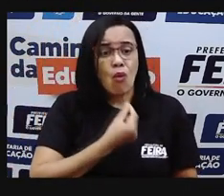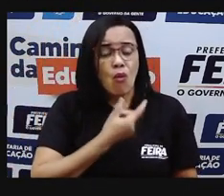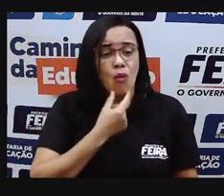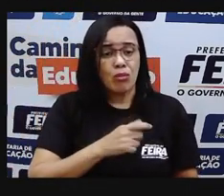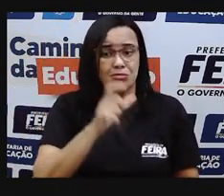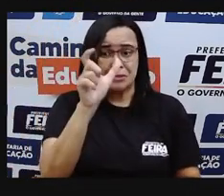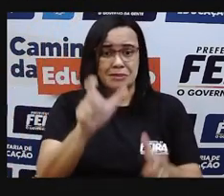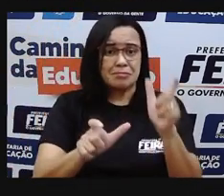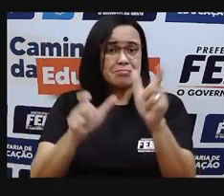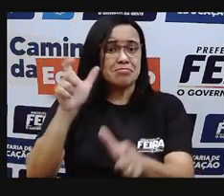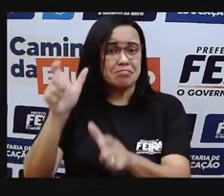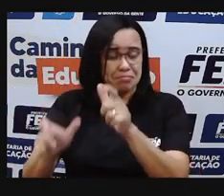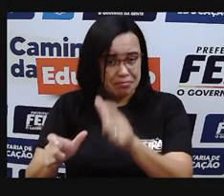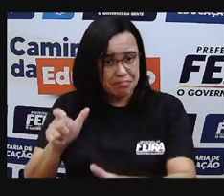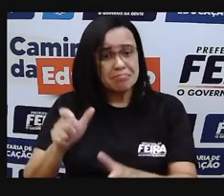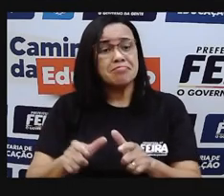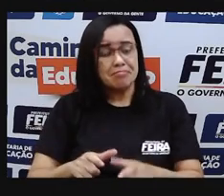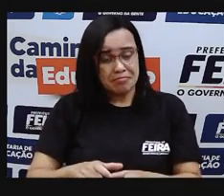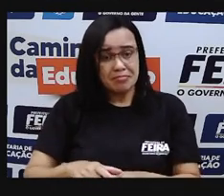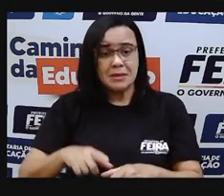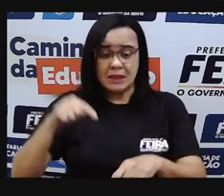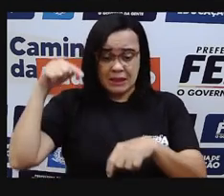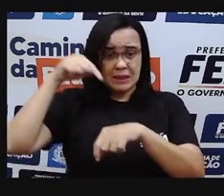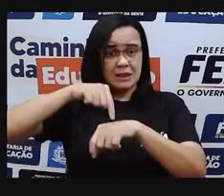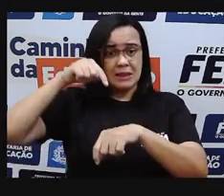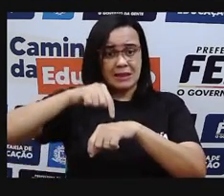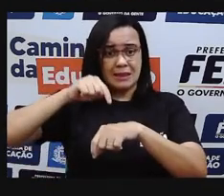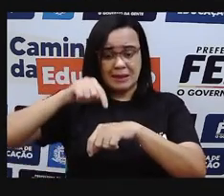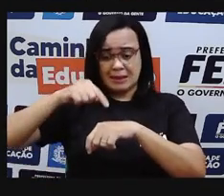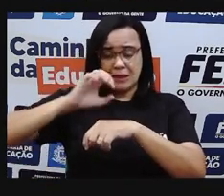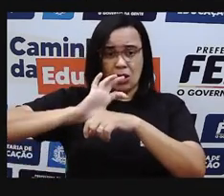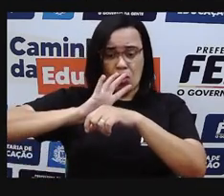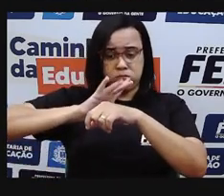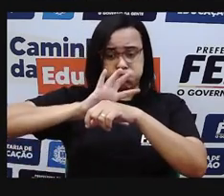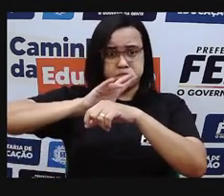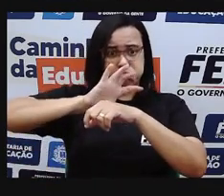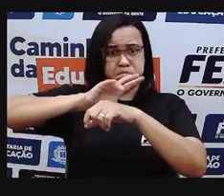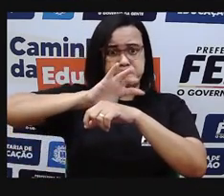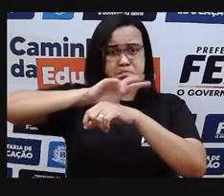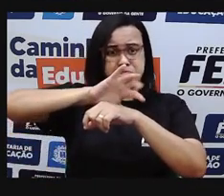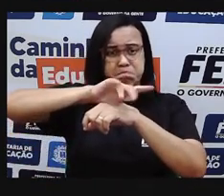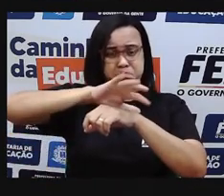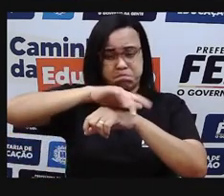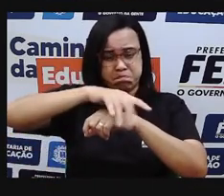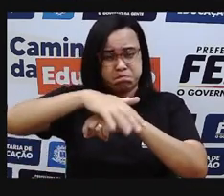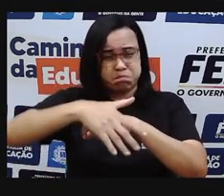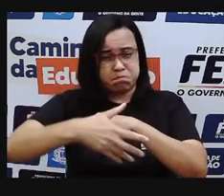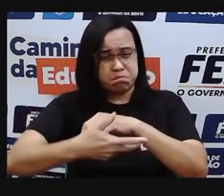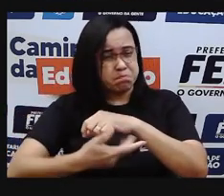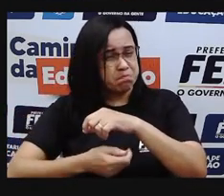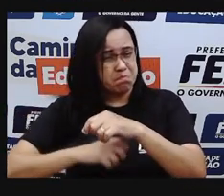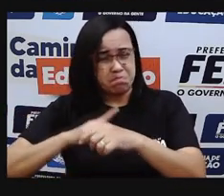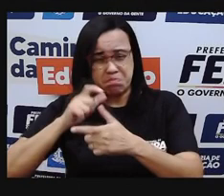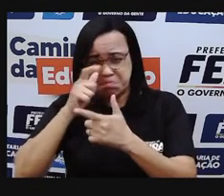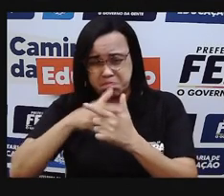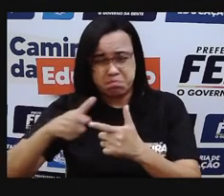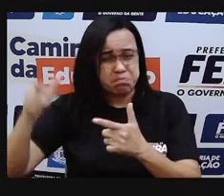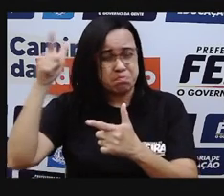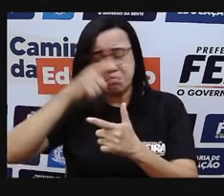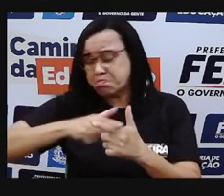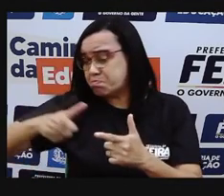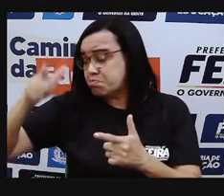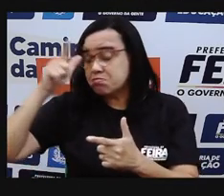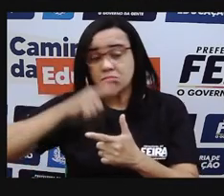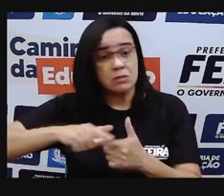através desses gases atmosféricos. Tá? E aí isso tem gerado consequências ambientais. Problemas